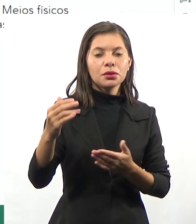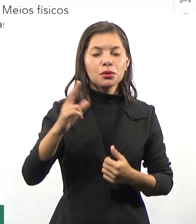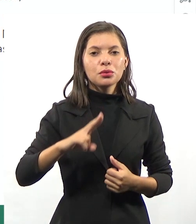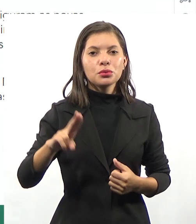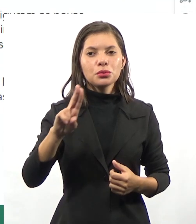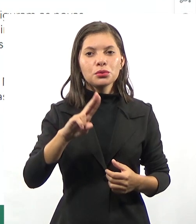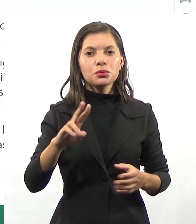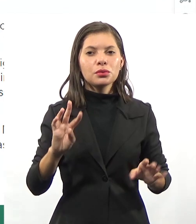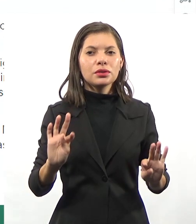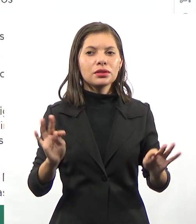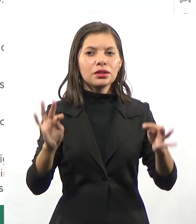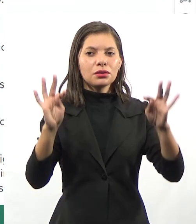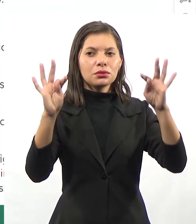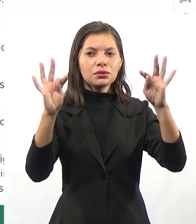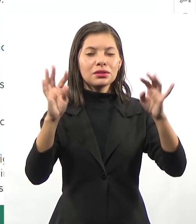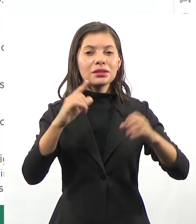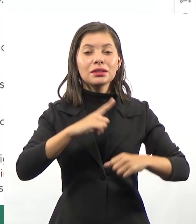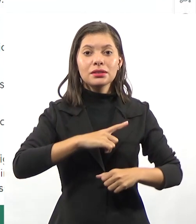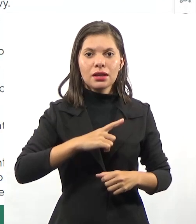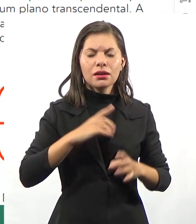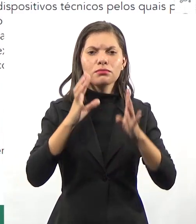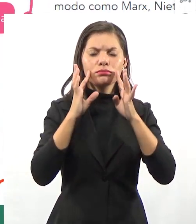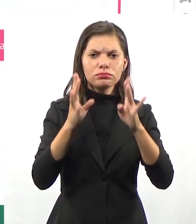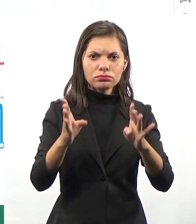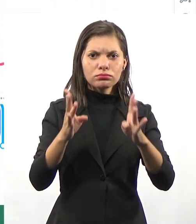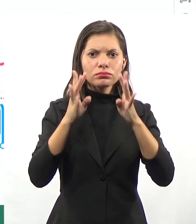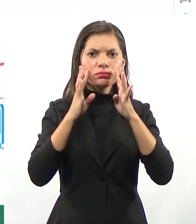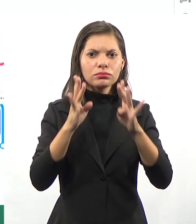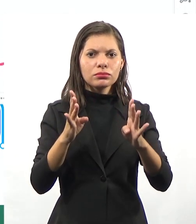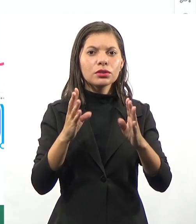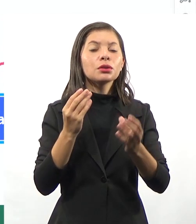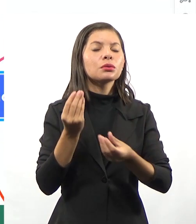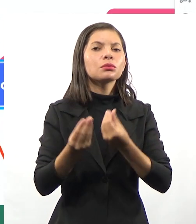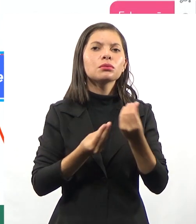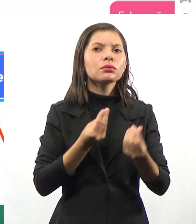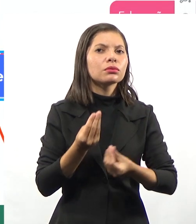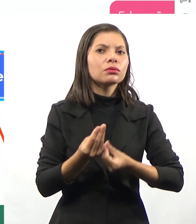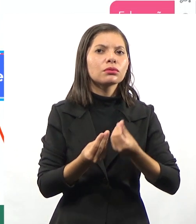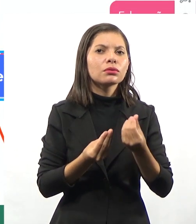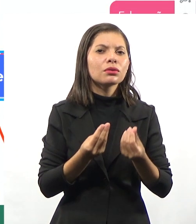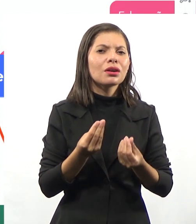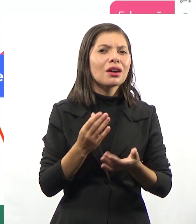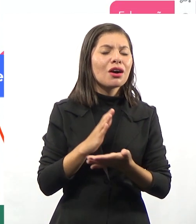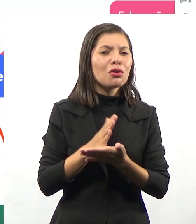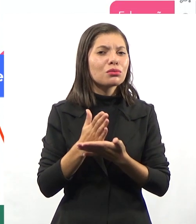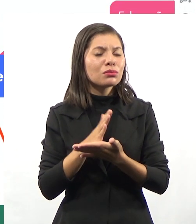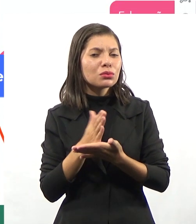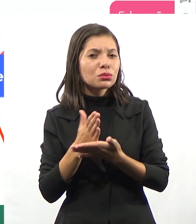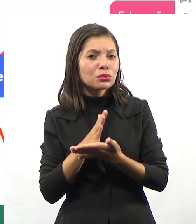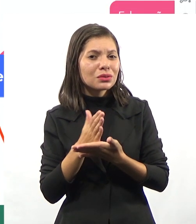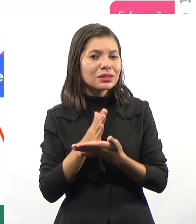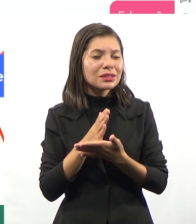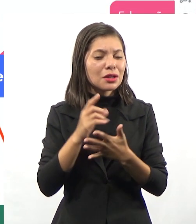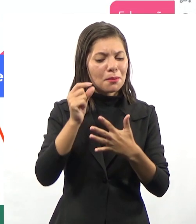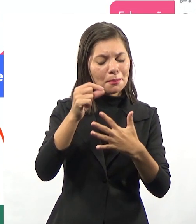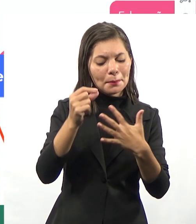Seguindo o uso das tecnologias, a gente tem que estar muito atento com alguns